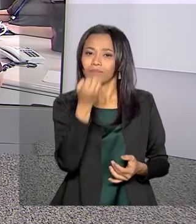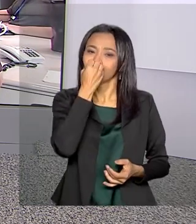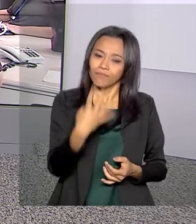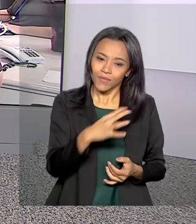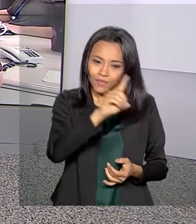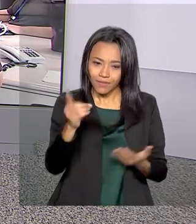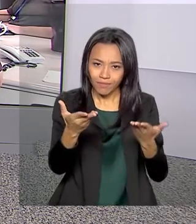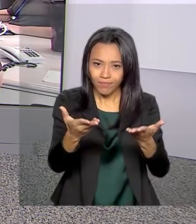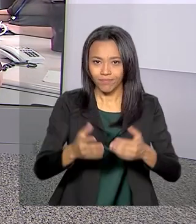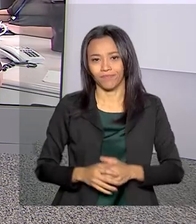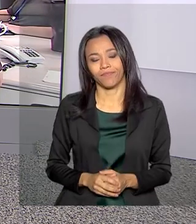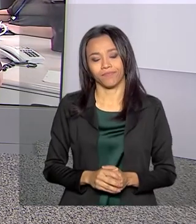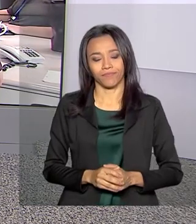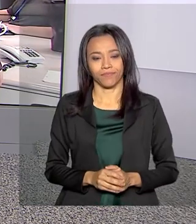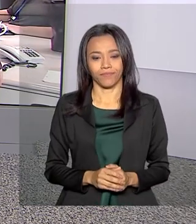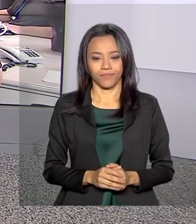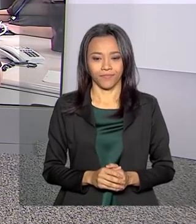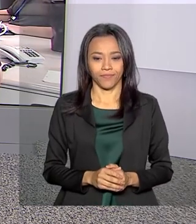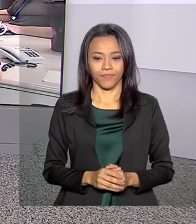bom dia pra você.